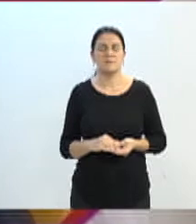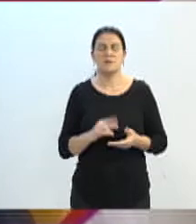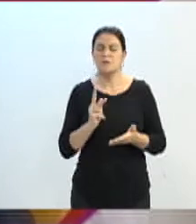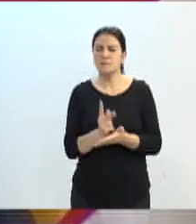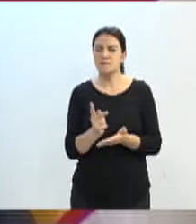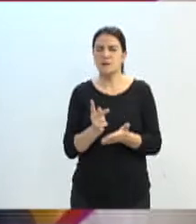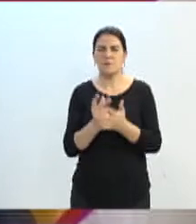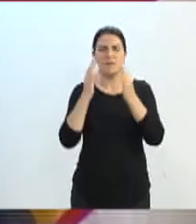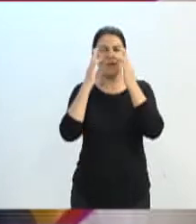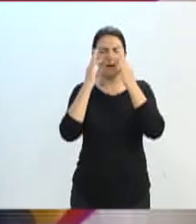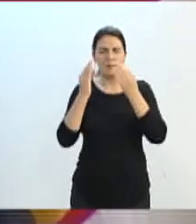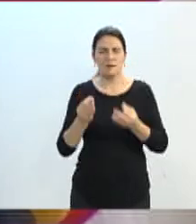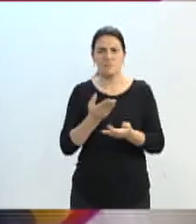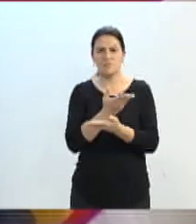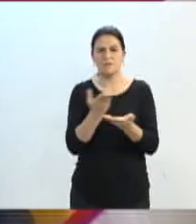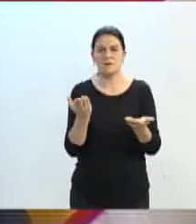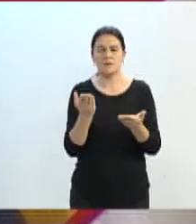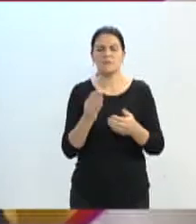a recebê-los a qualquer momento. Muito obrigado.